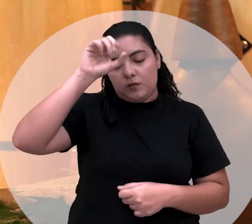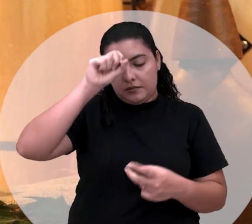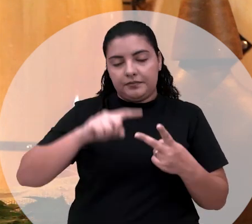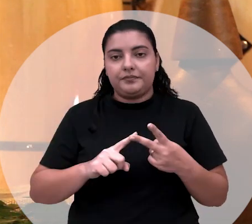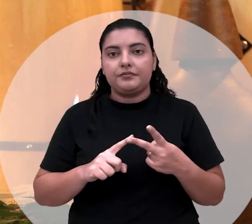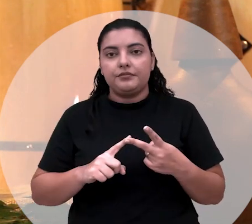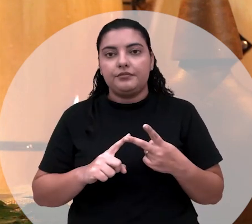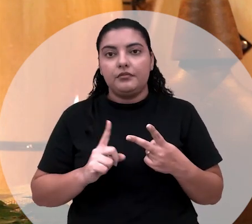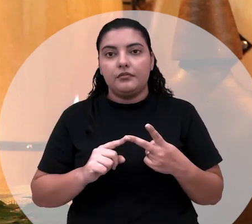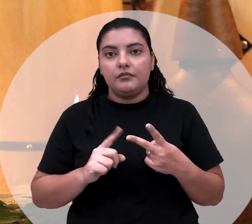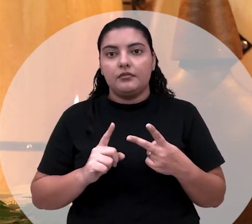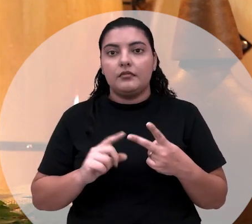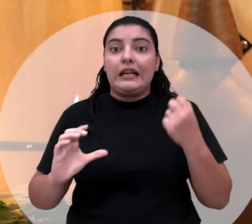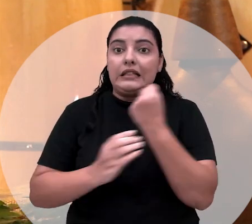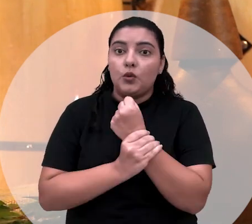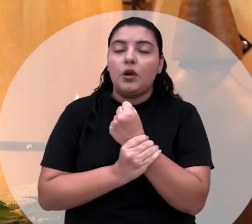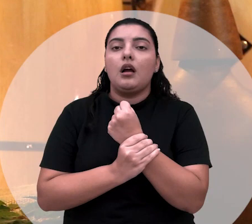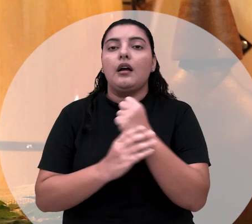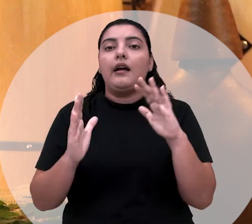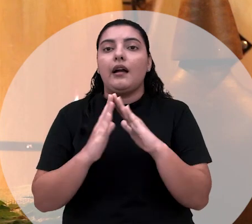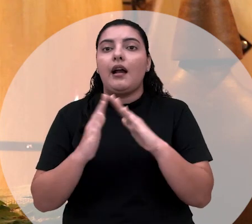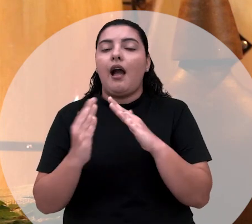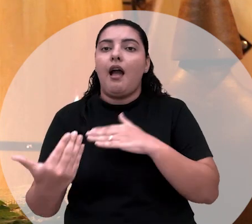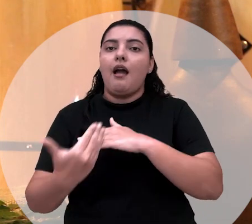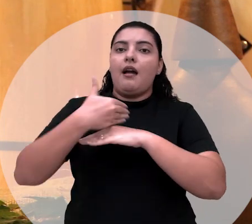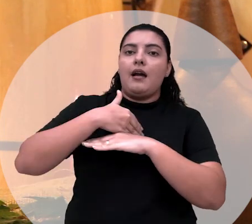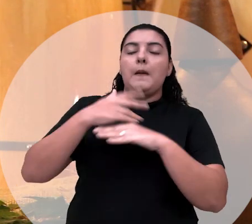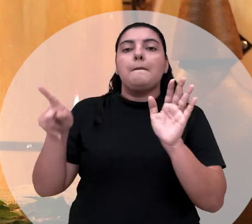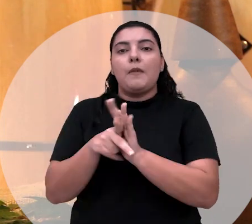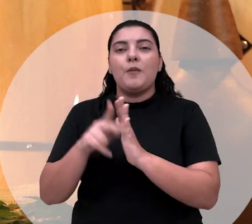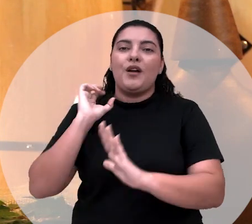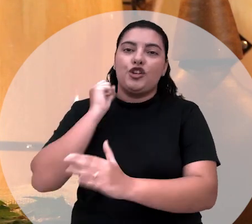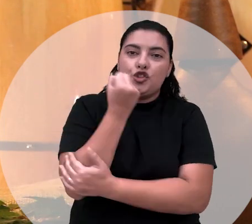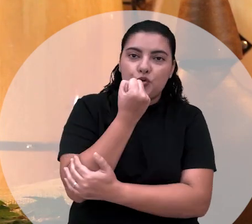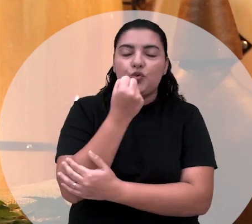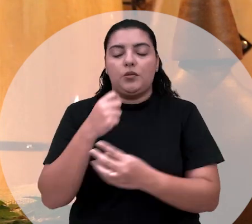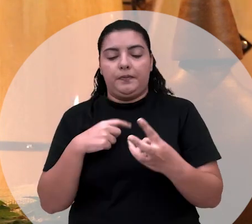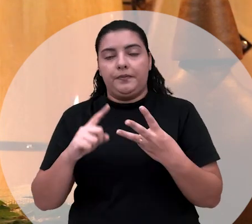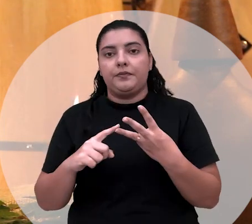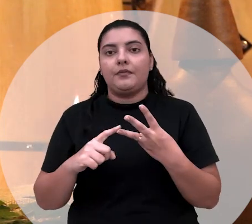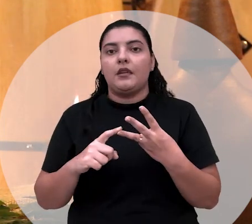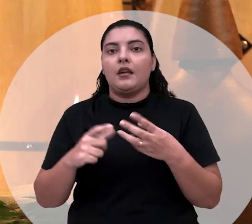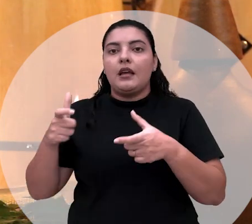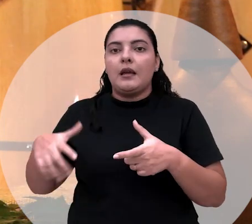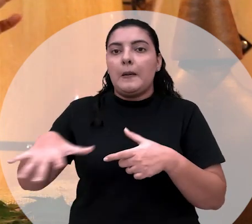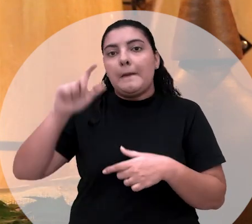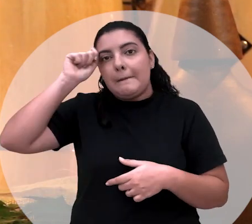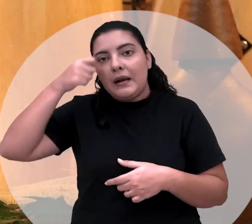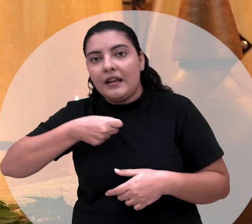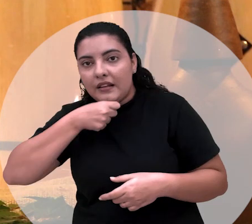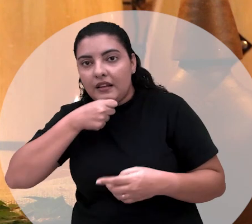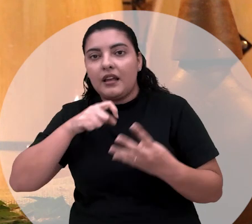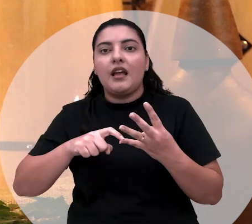ter a segurança da casa assim que entra, a casa do Exu. Tem que ter o canto dos pretos velhos, tem que ter o